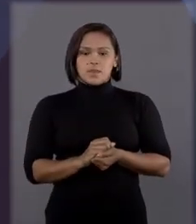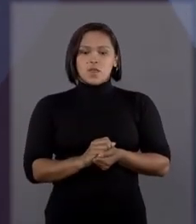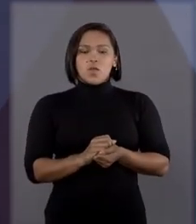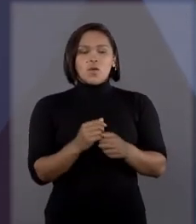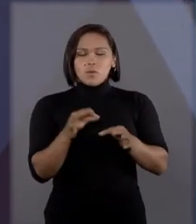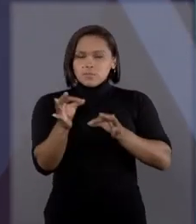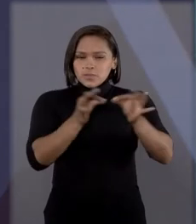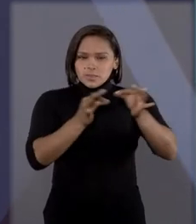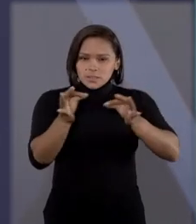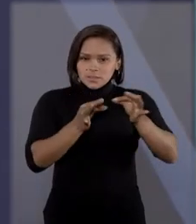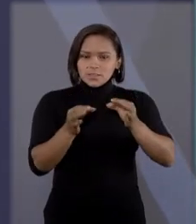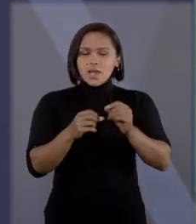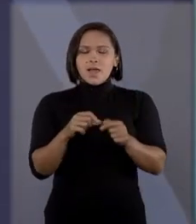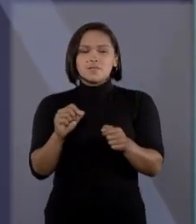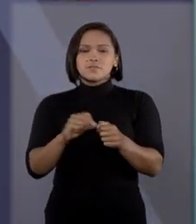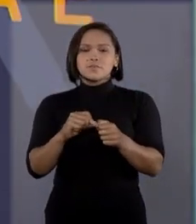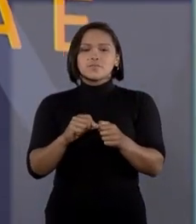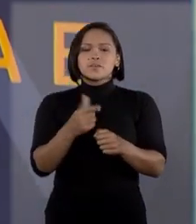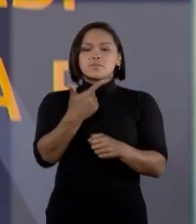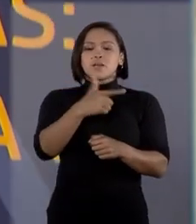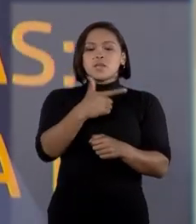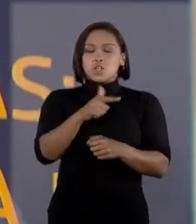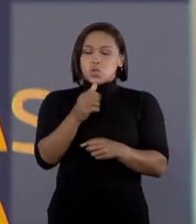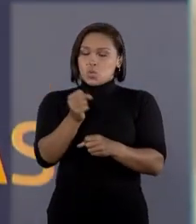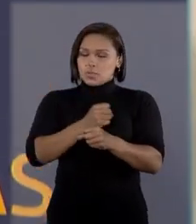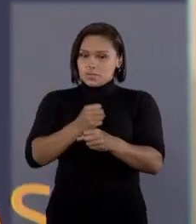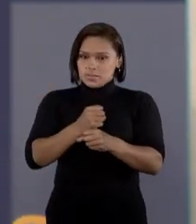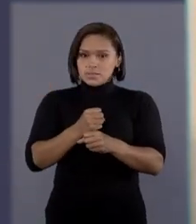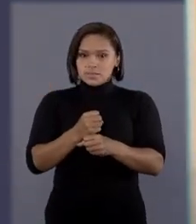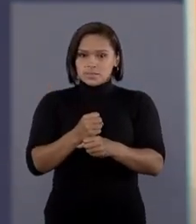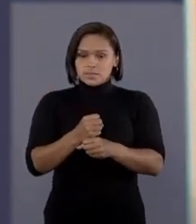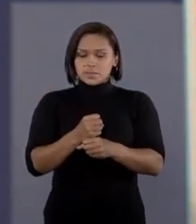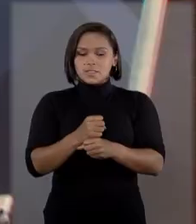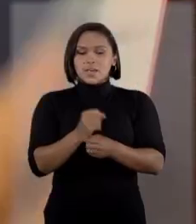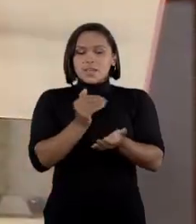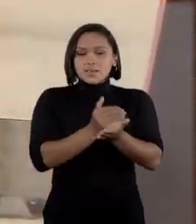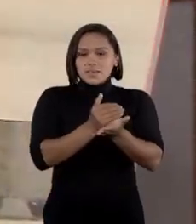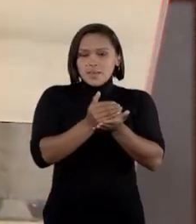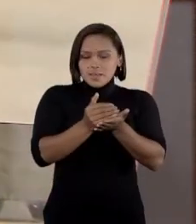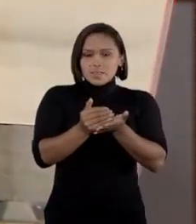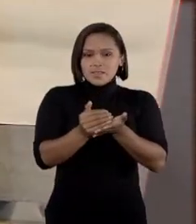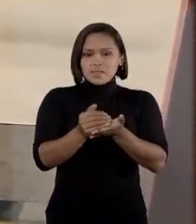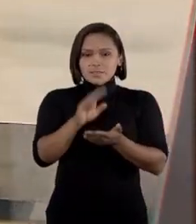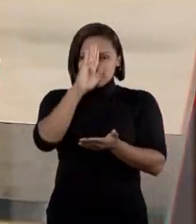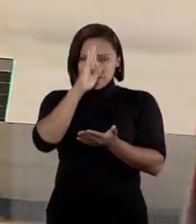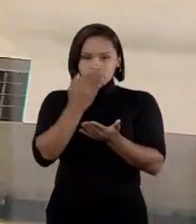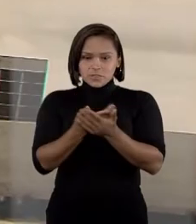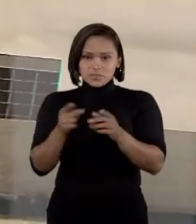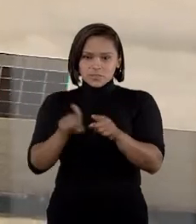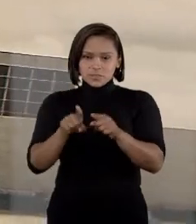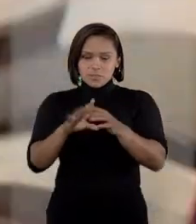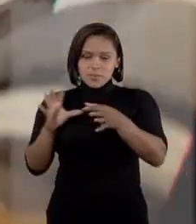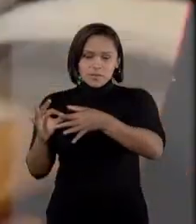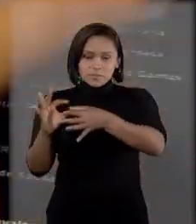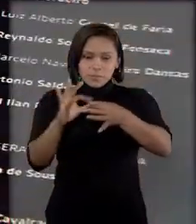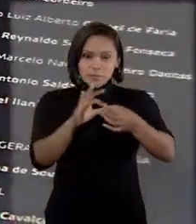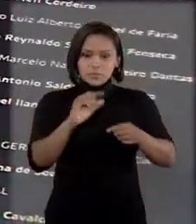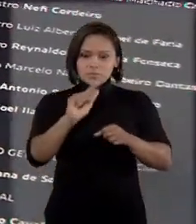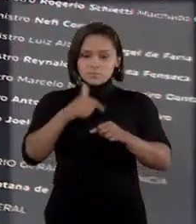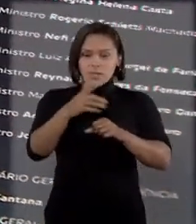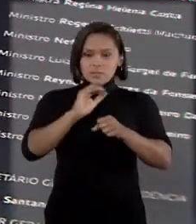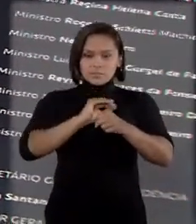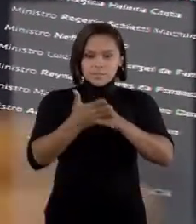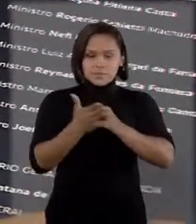estratégica foi produzido para o BN 2020-2022, e as iniciativas consideram também o contexto da pós-pandemia,